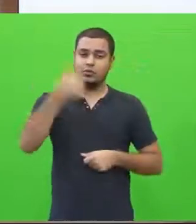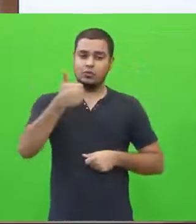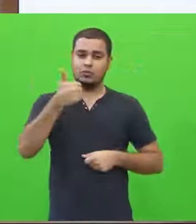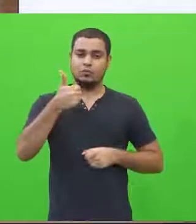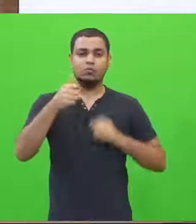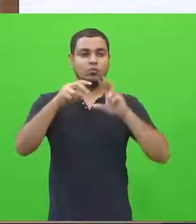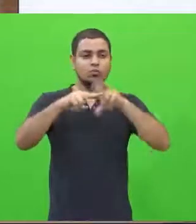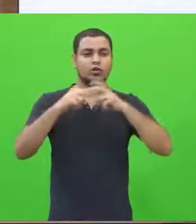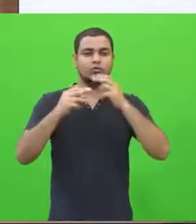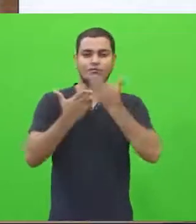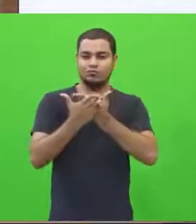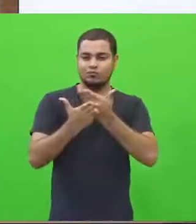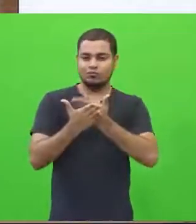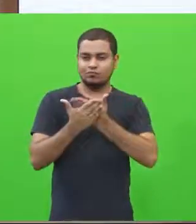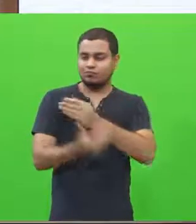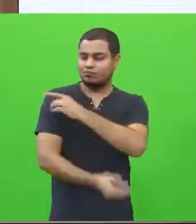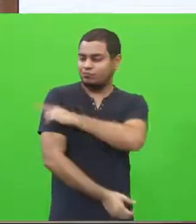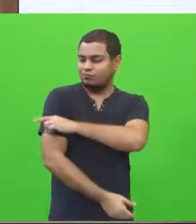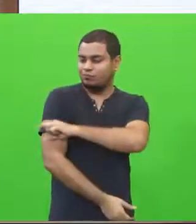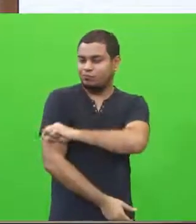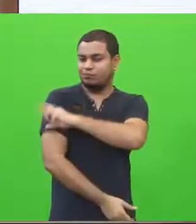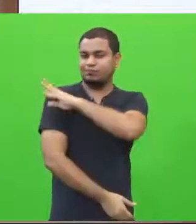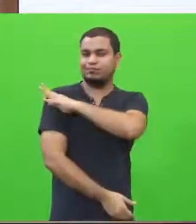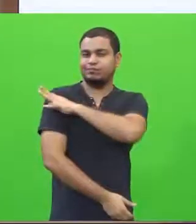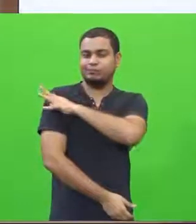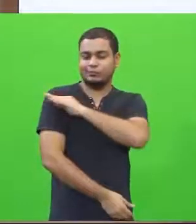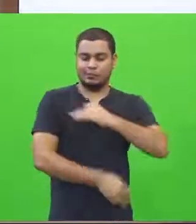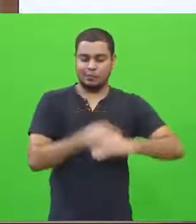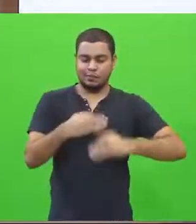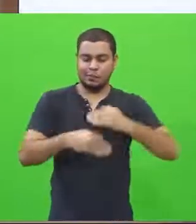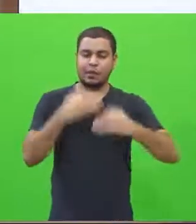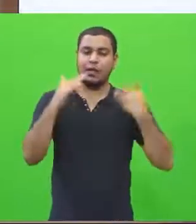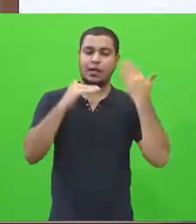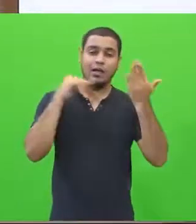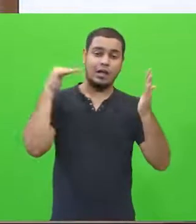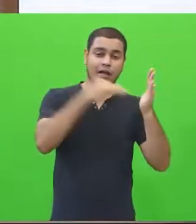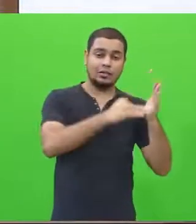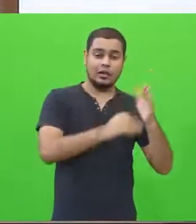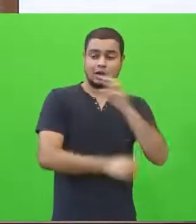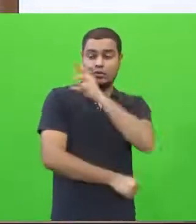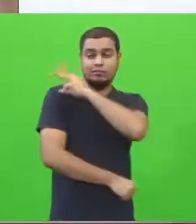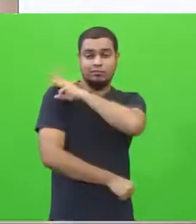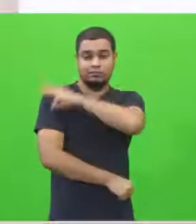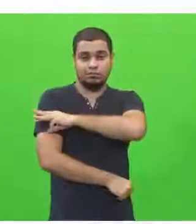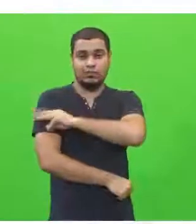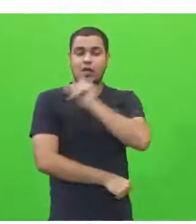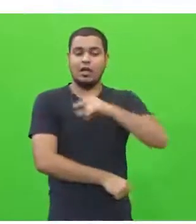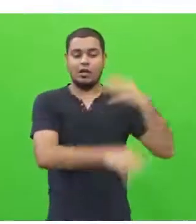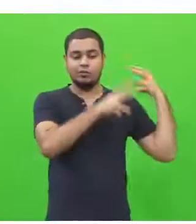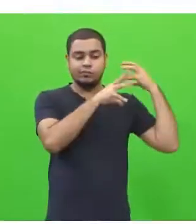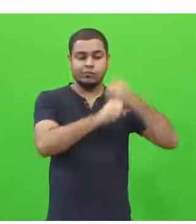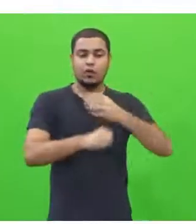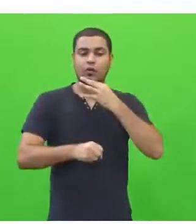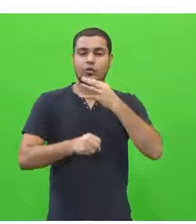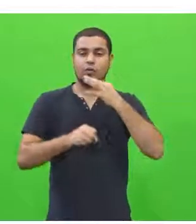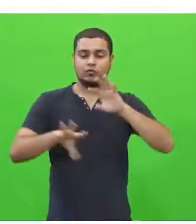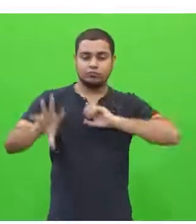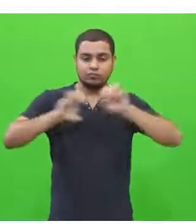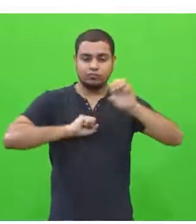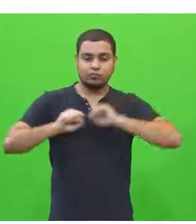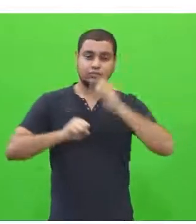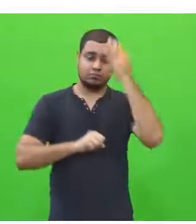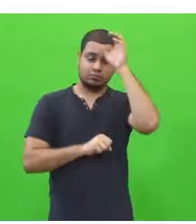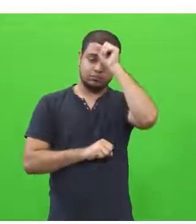a vida, na educação básica, até a terceira série do ensino médio, vocês têm que perceber